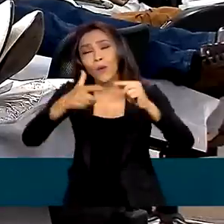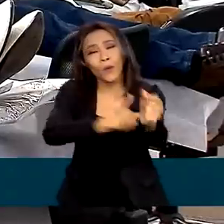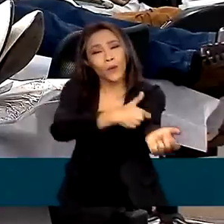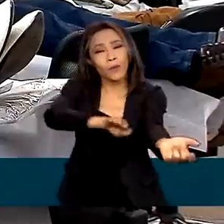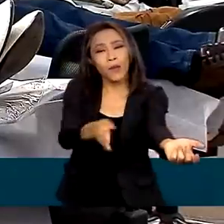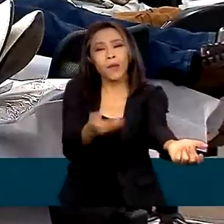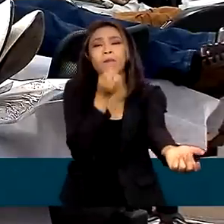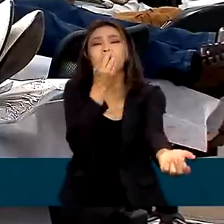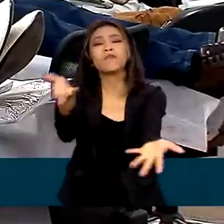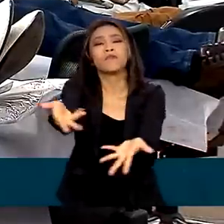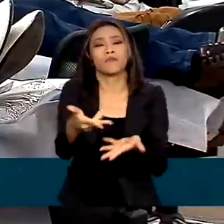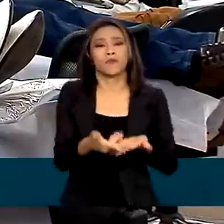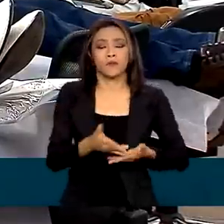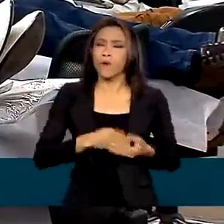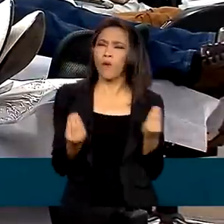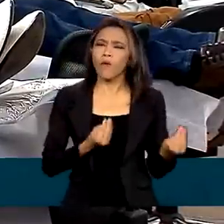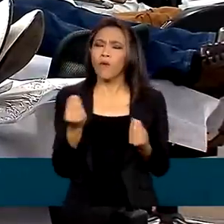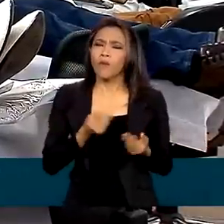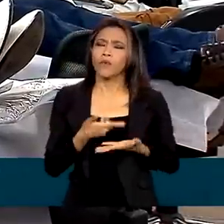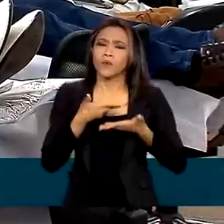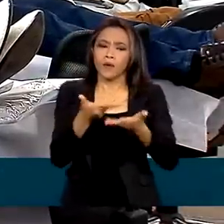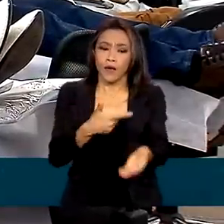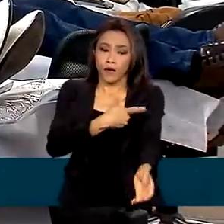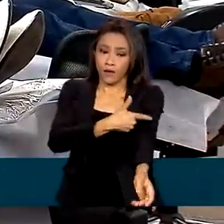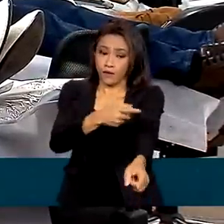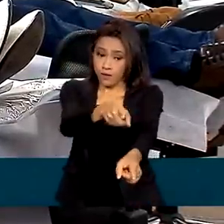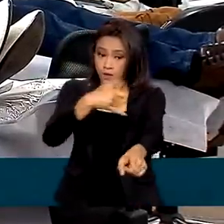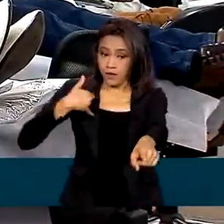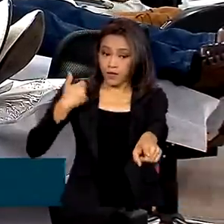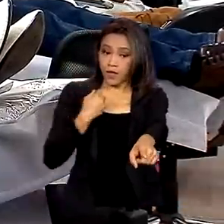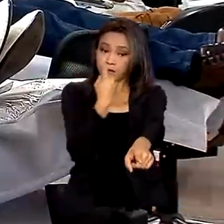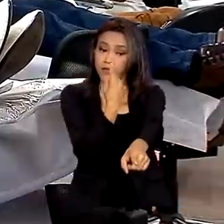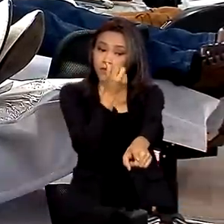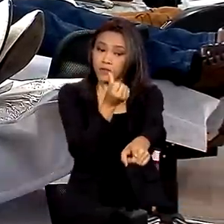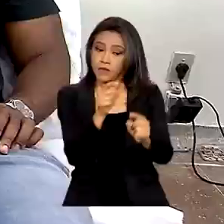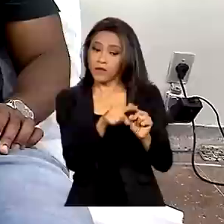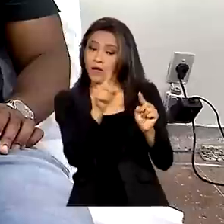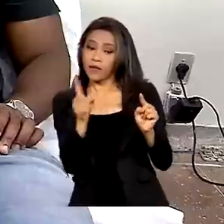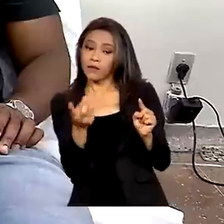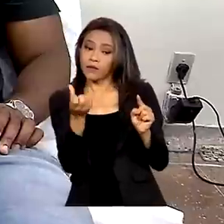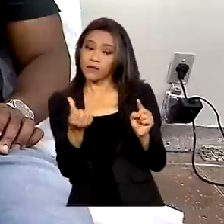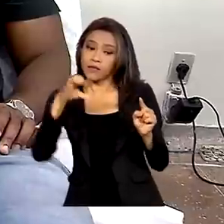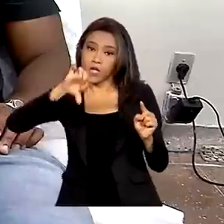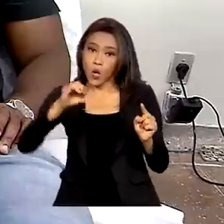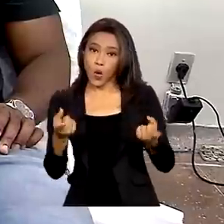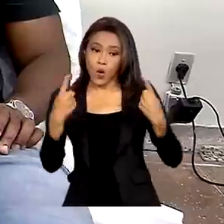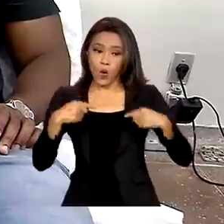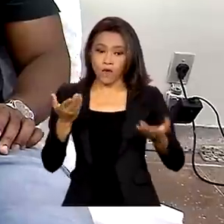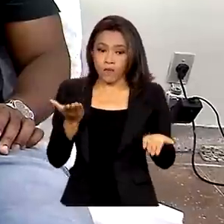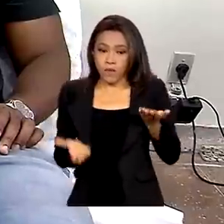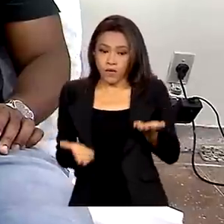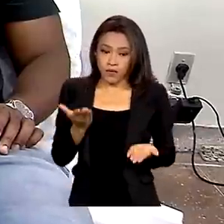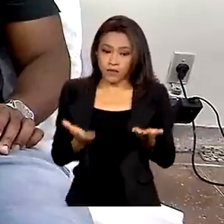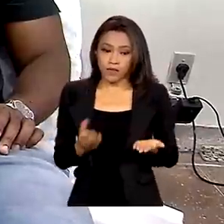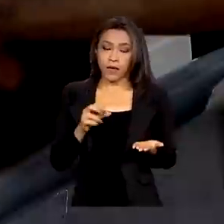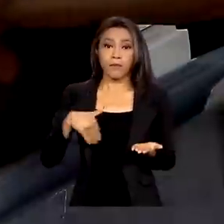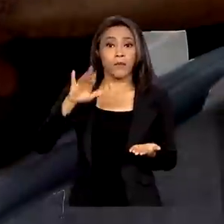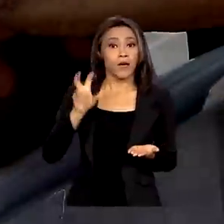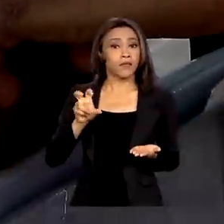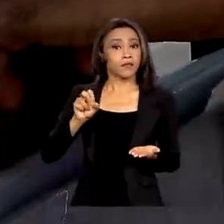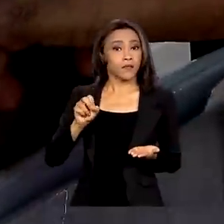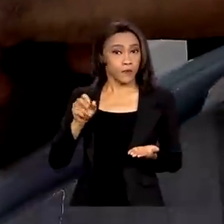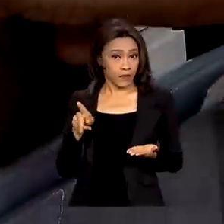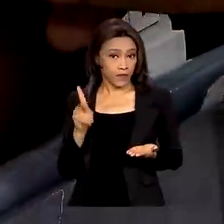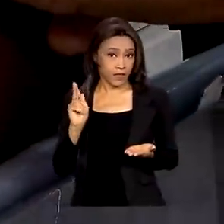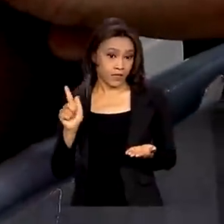Para ser doador, a pessoa deve ter entre 16 e 69 anos, pesar mais de 50 quilos e